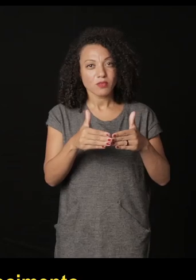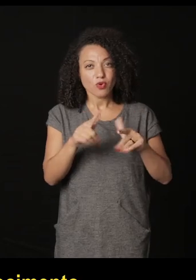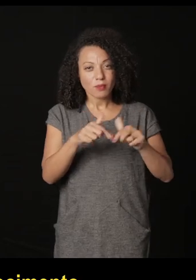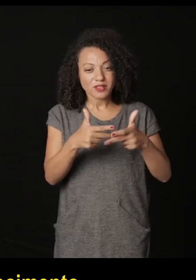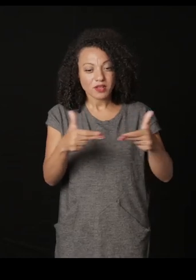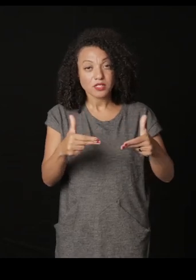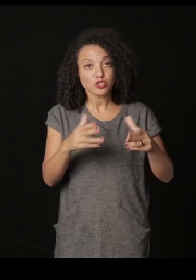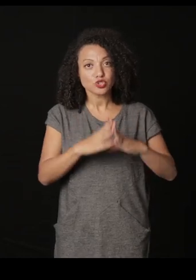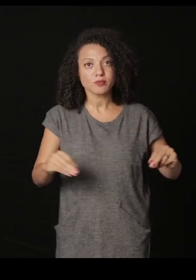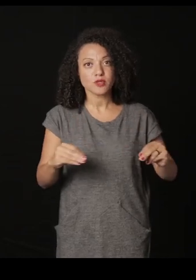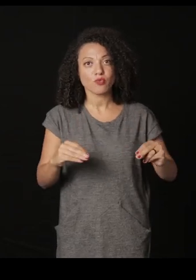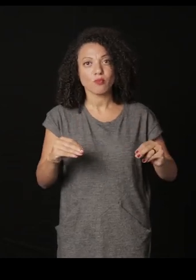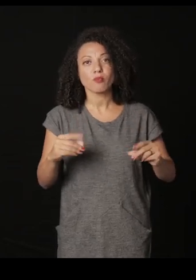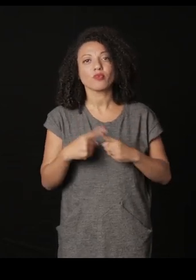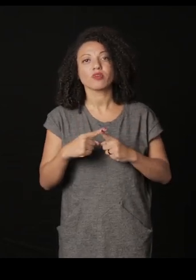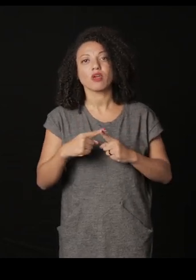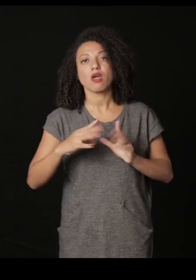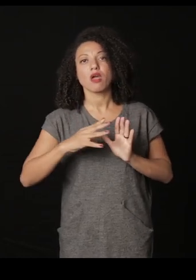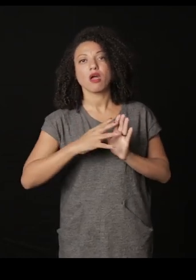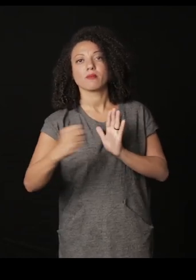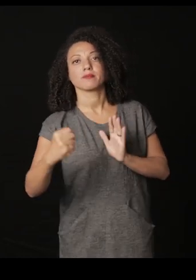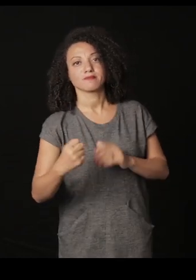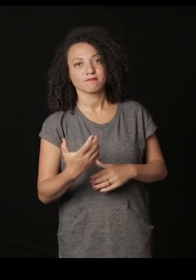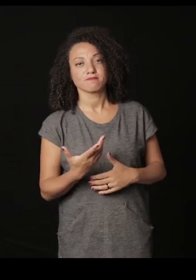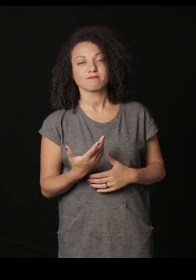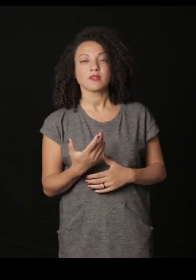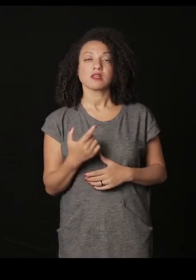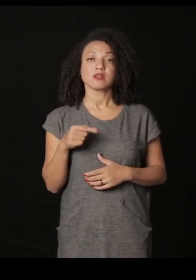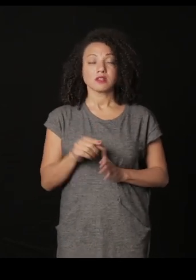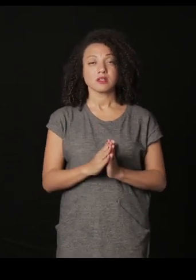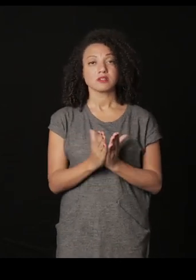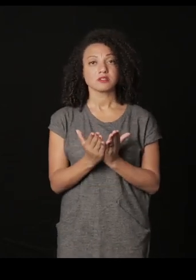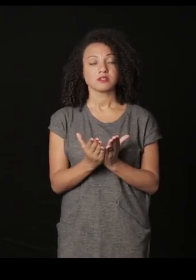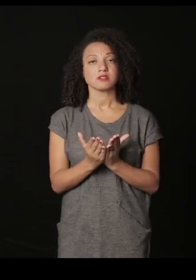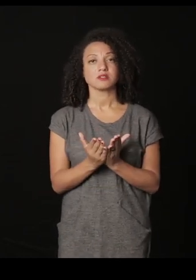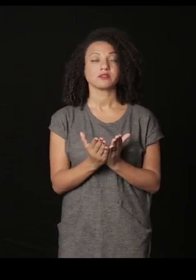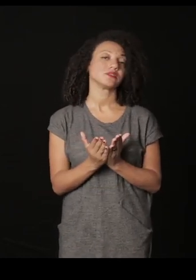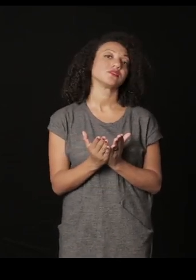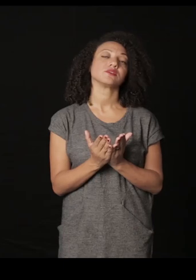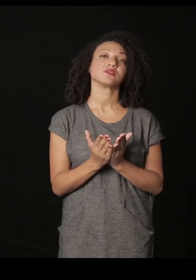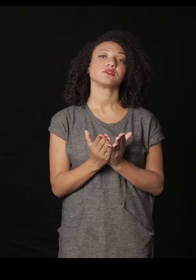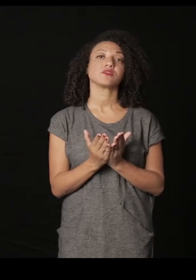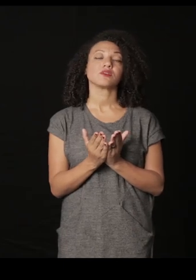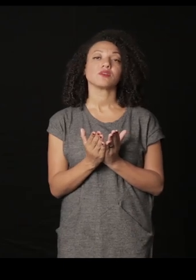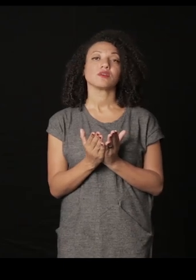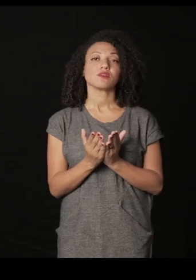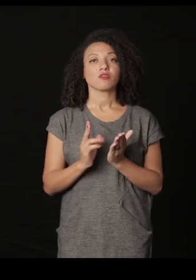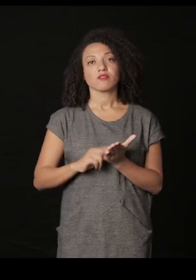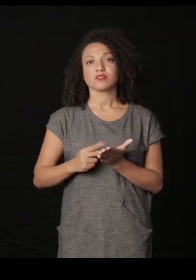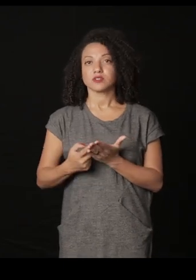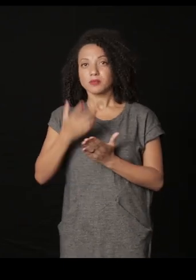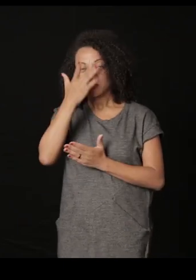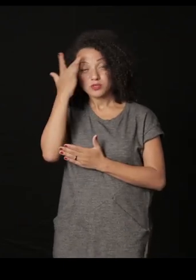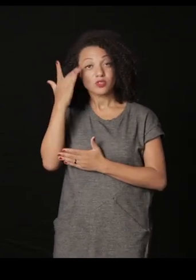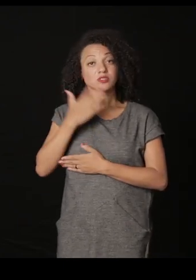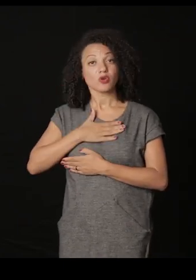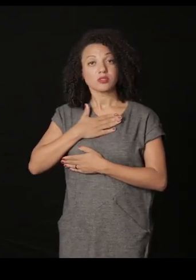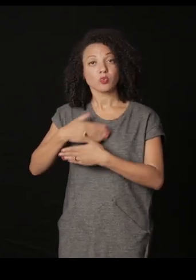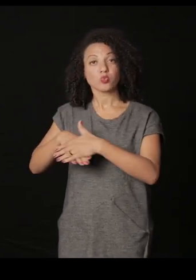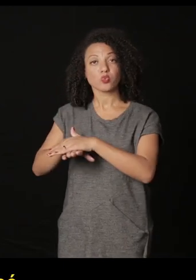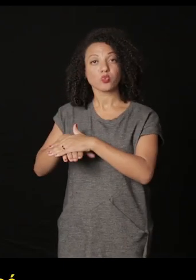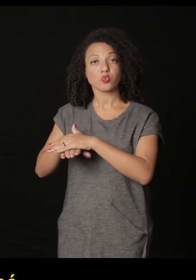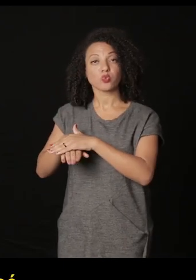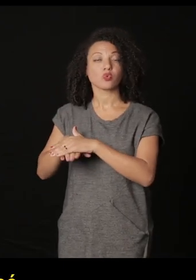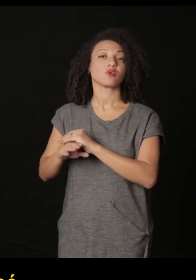histórico o livro a versão essa é a versão a versão para colecionistas